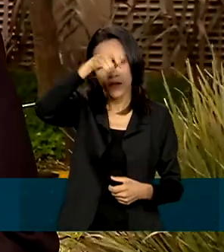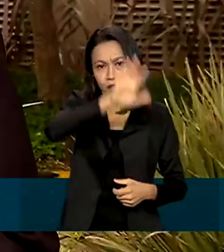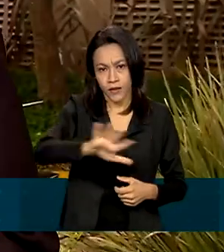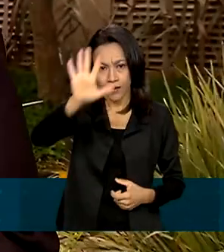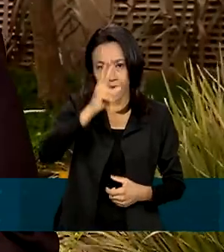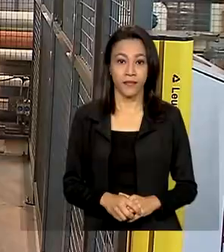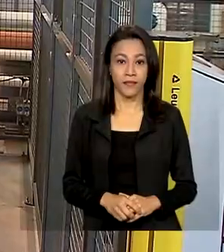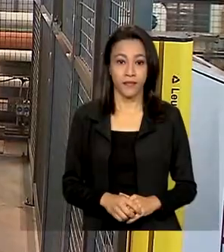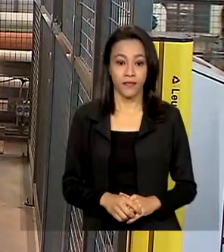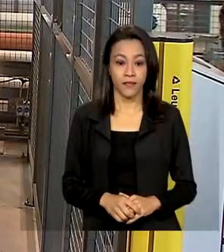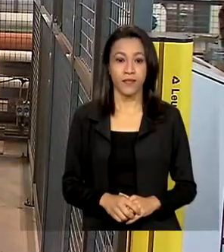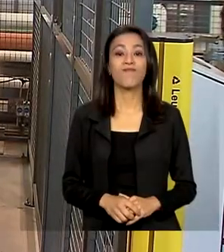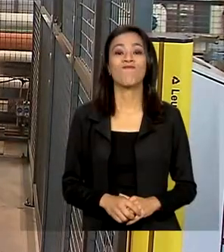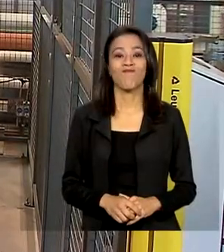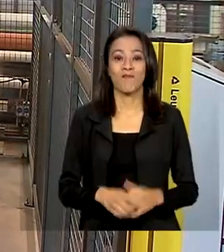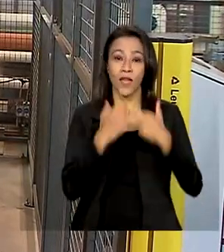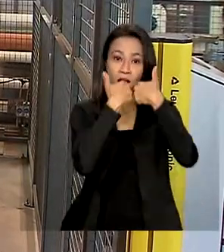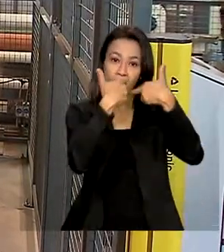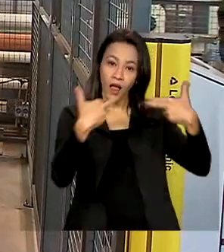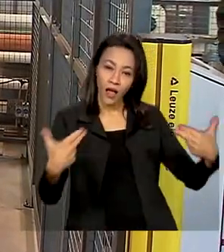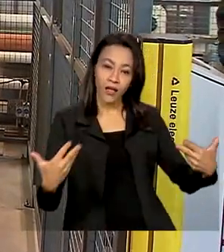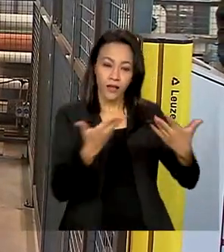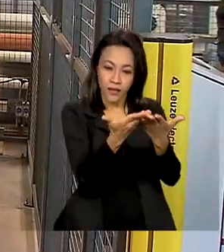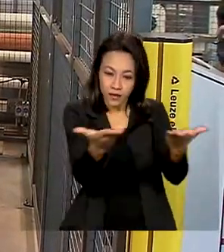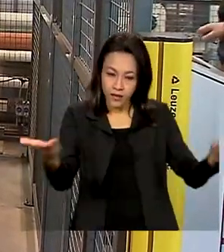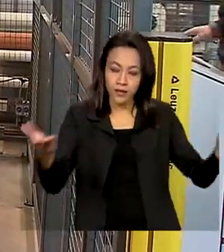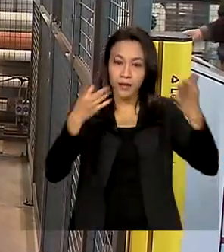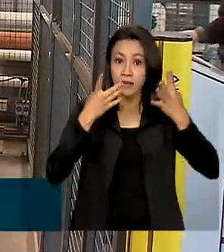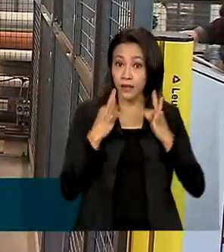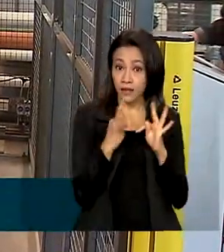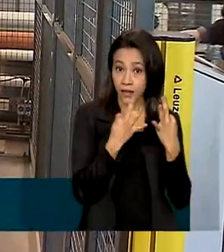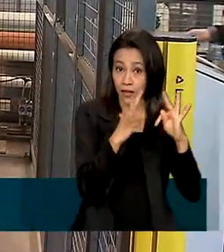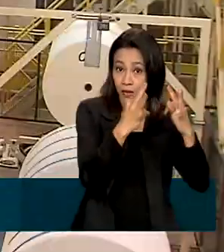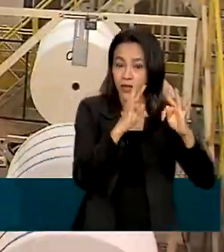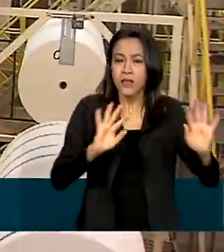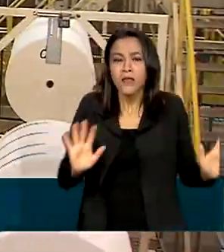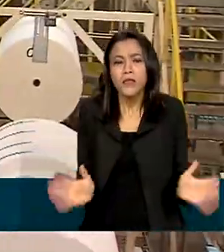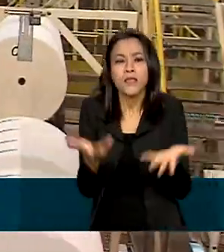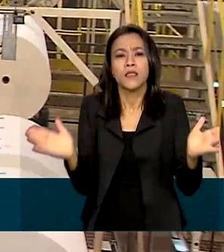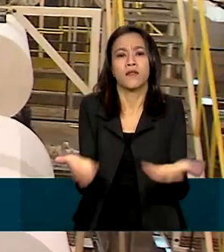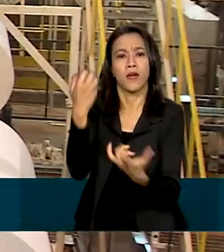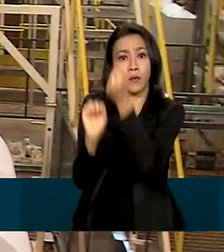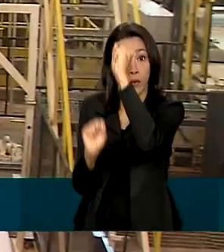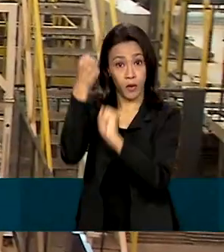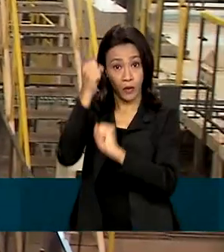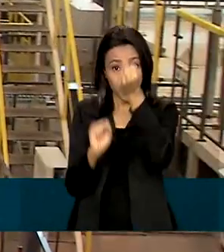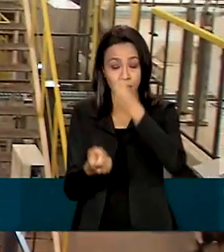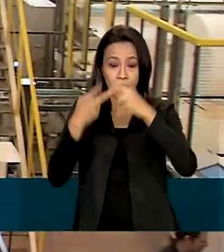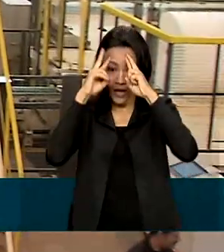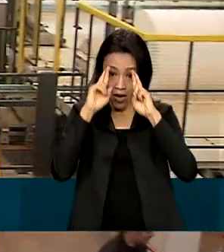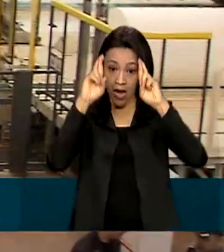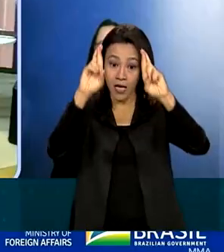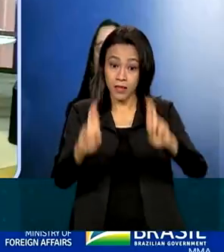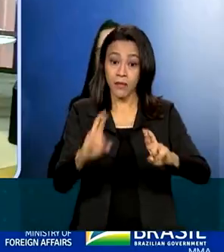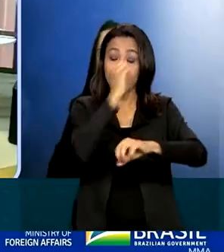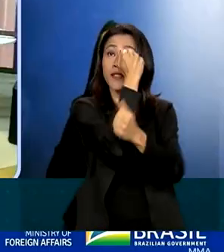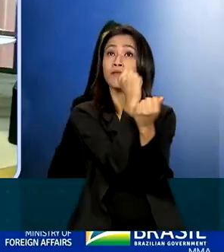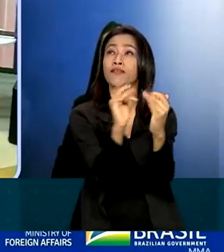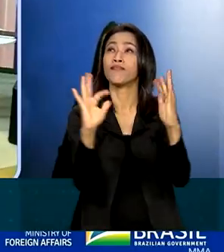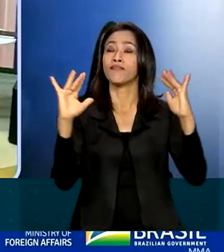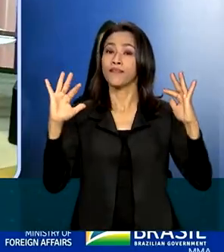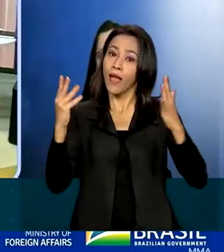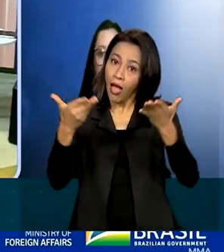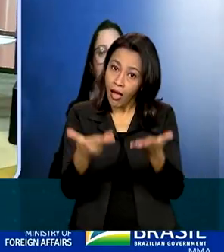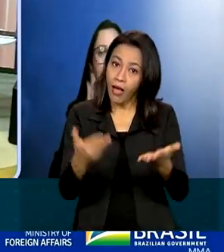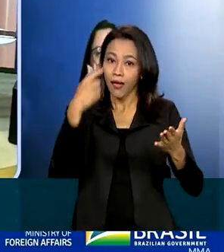assistir. Inovação e tecnologia para incentivar uma indústria que respeite o meio ambiente. Essa foi